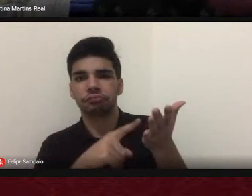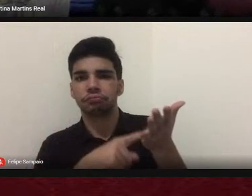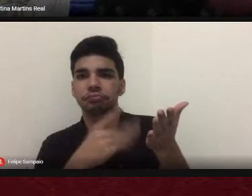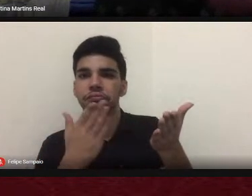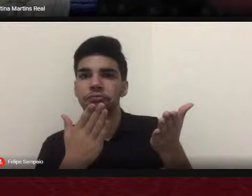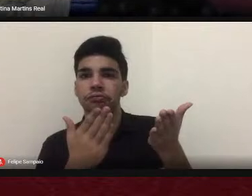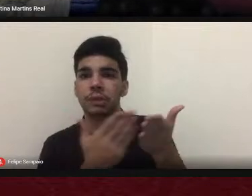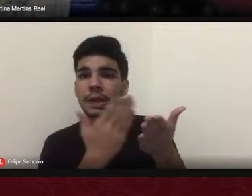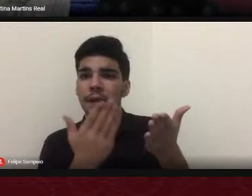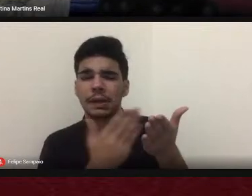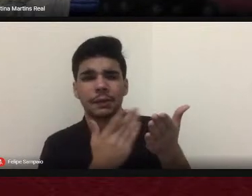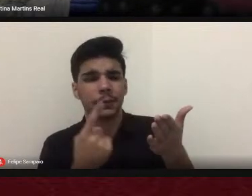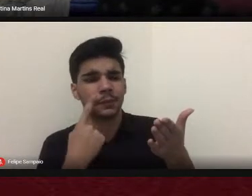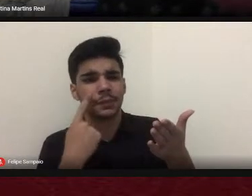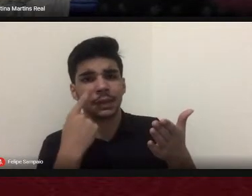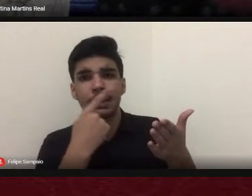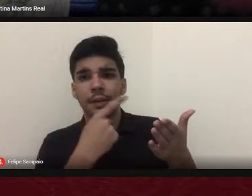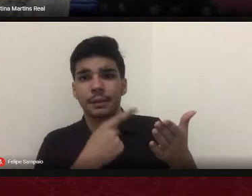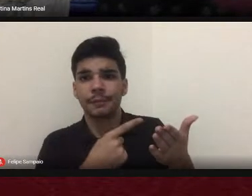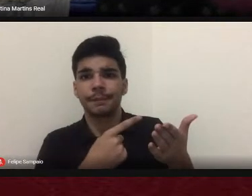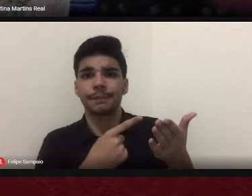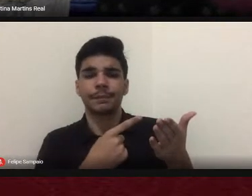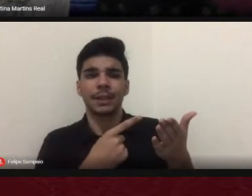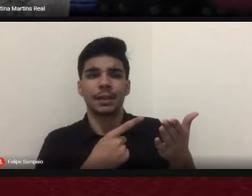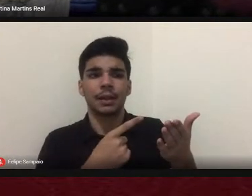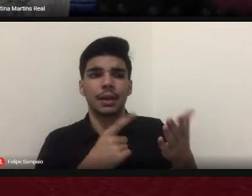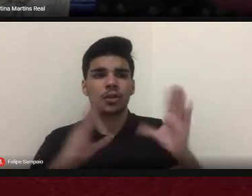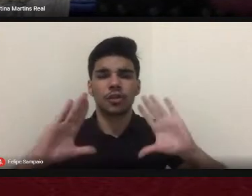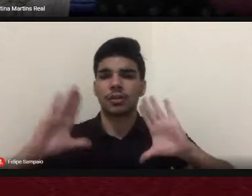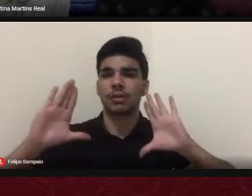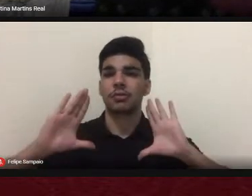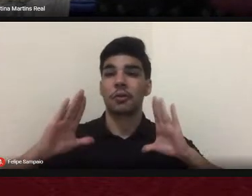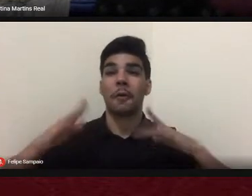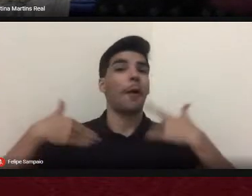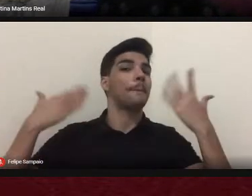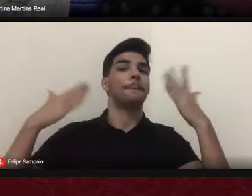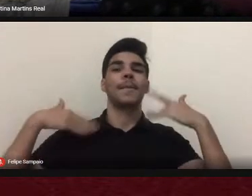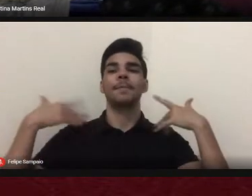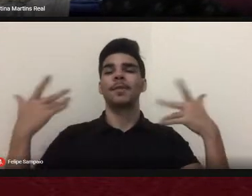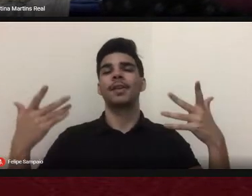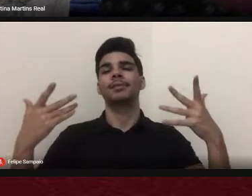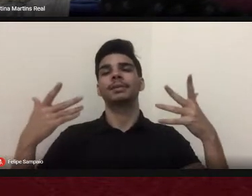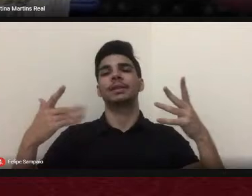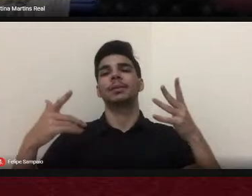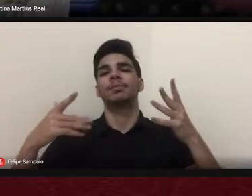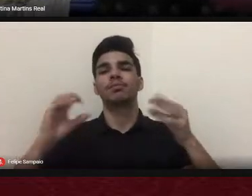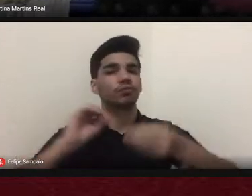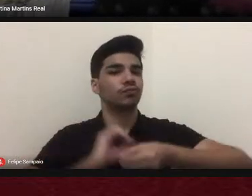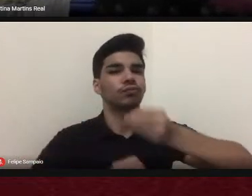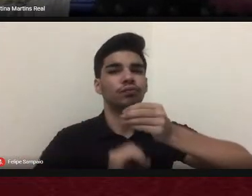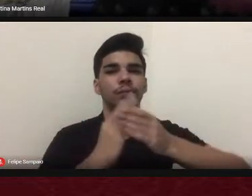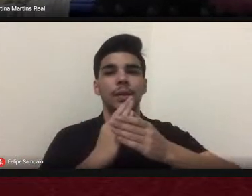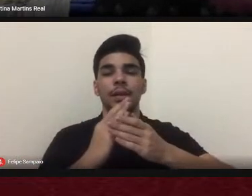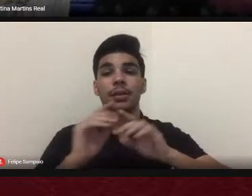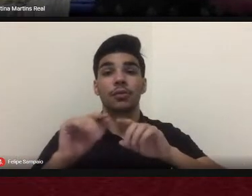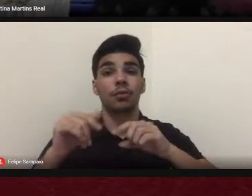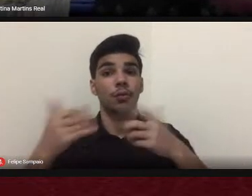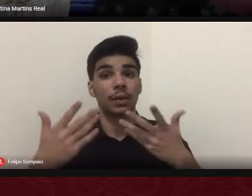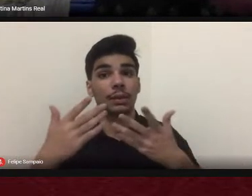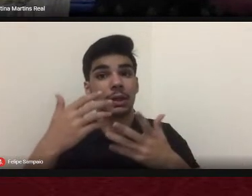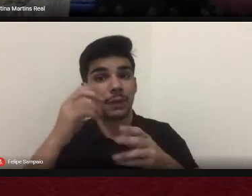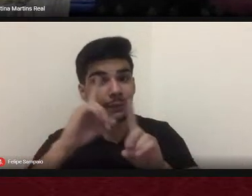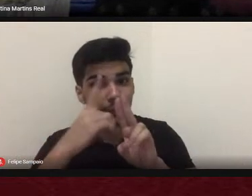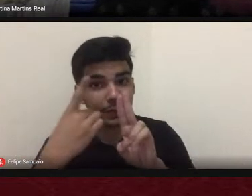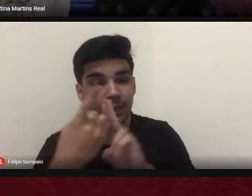Comemoramos, né, o lançamento chegou quando a UFGD completava 15 anos da criação. Então, podem ver que a